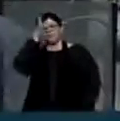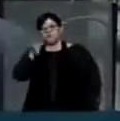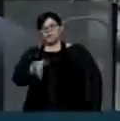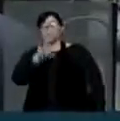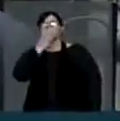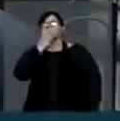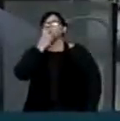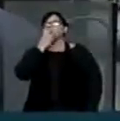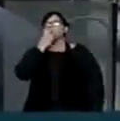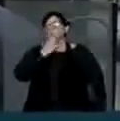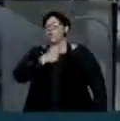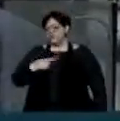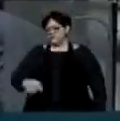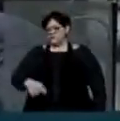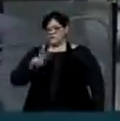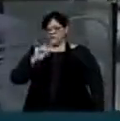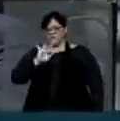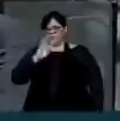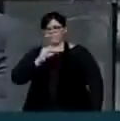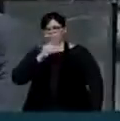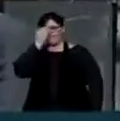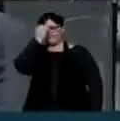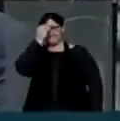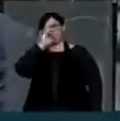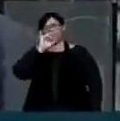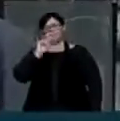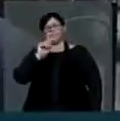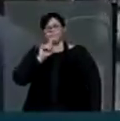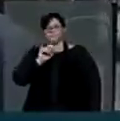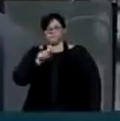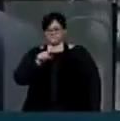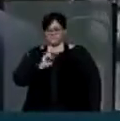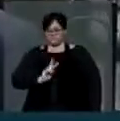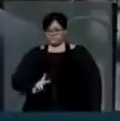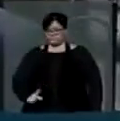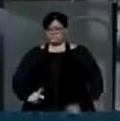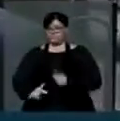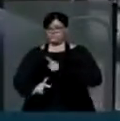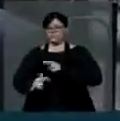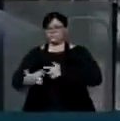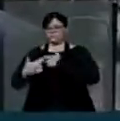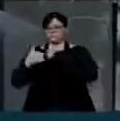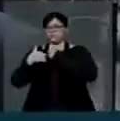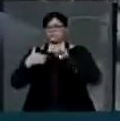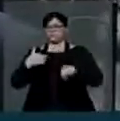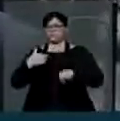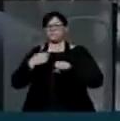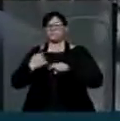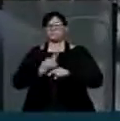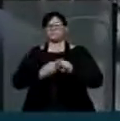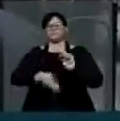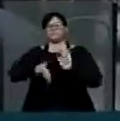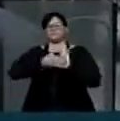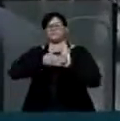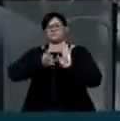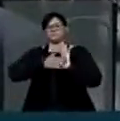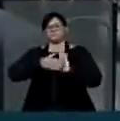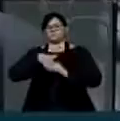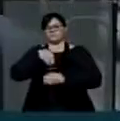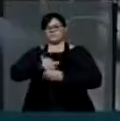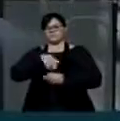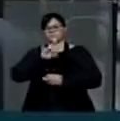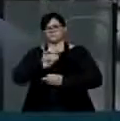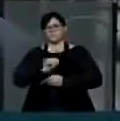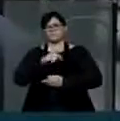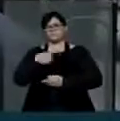lá, todos vão entender que, como o senhor, enquanto presidente, com o poder que tem, iremos pautar esta matéria, que